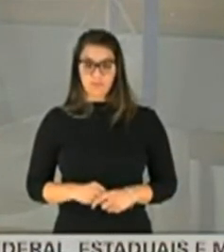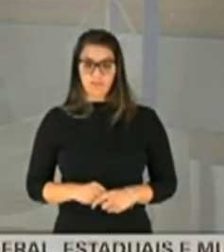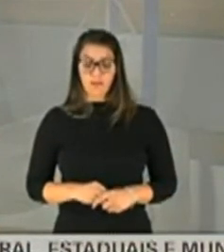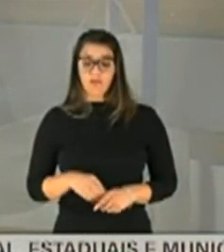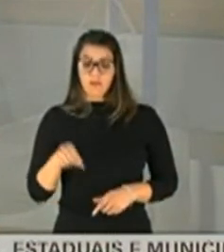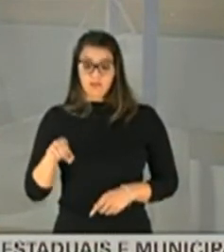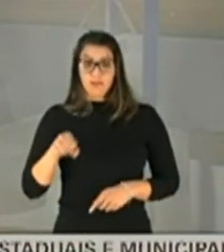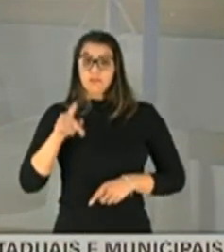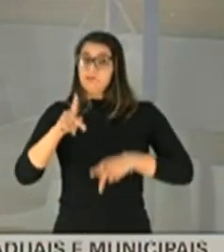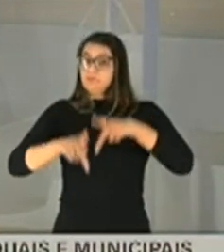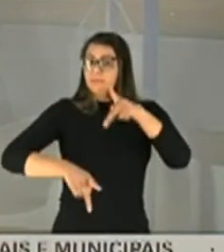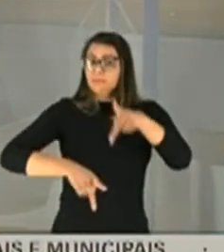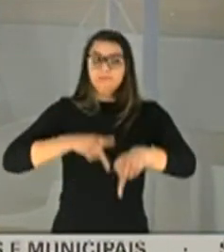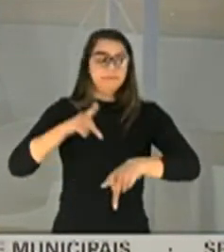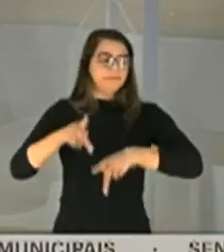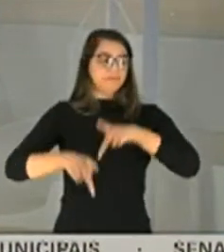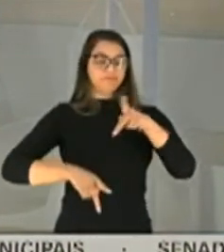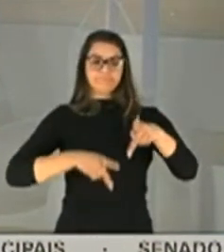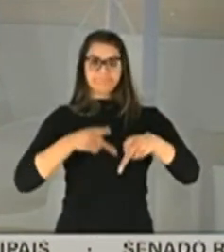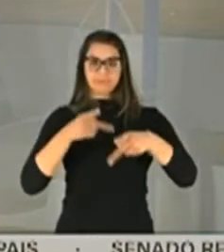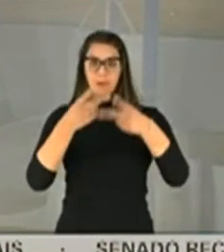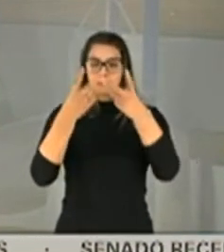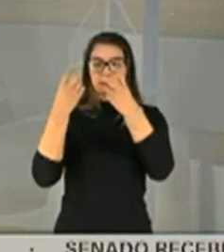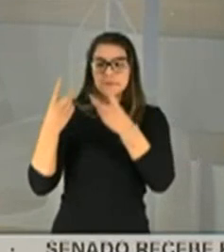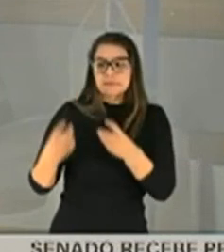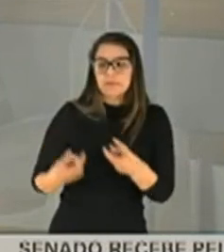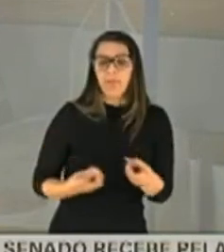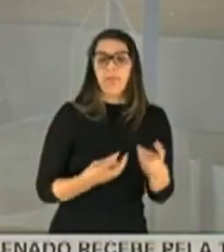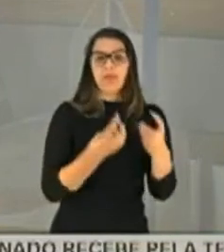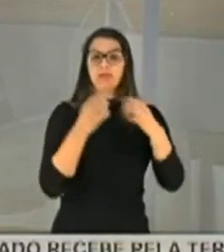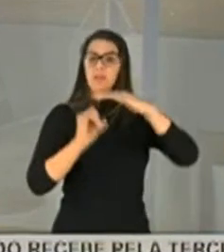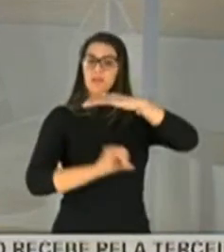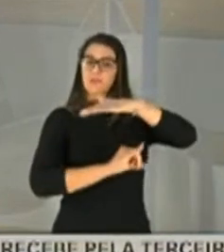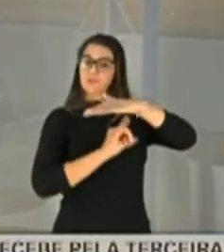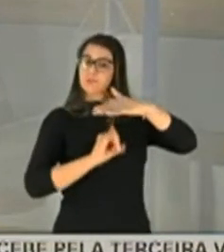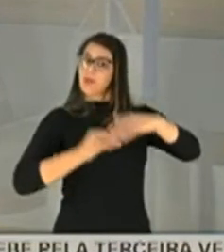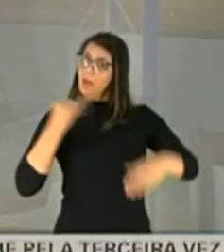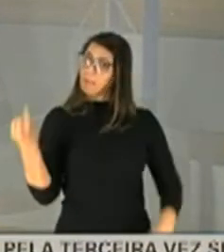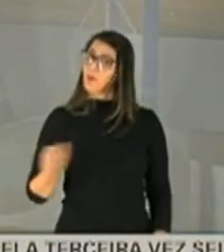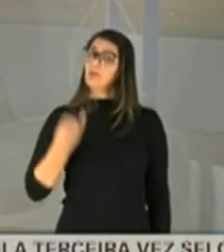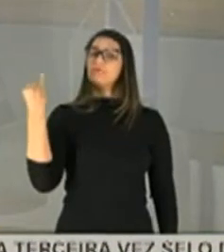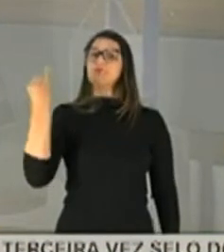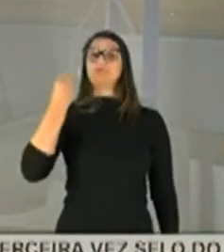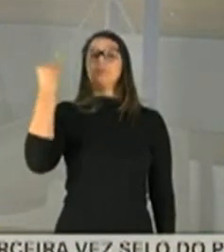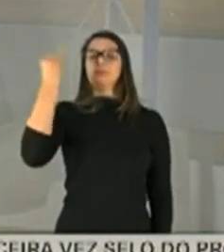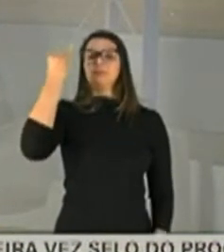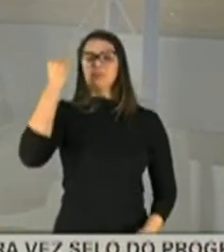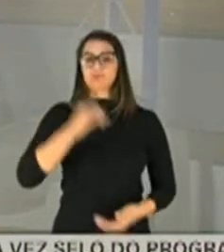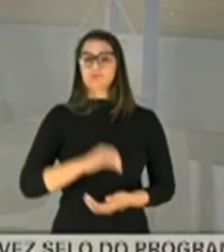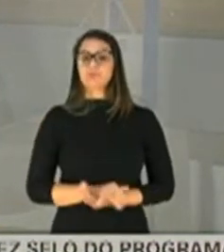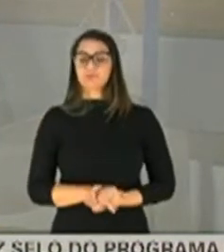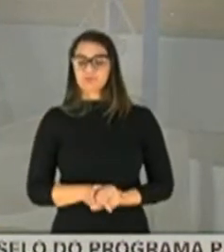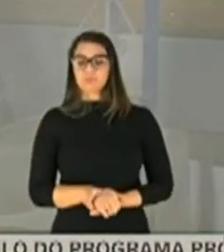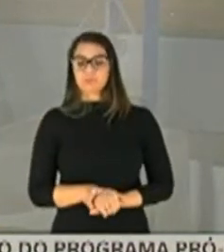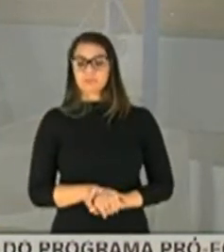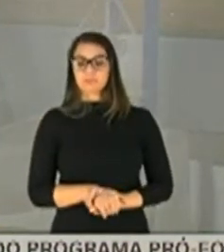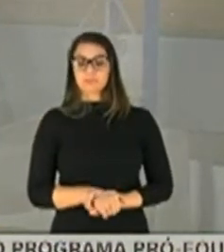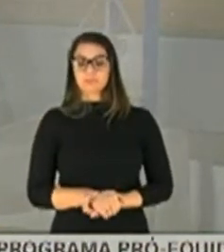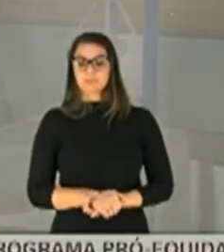povo percebendo as suas instituições, que são fundamentais, eu digo, fundamentais para a República.